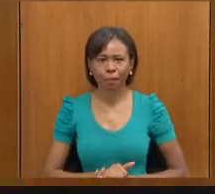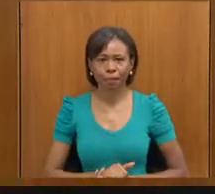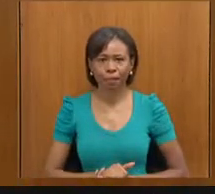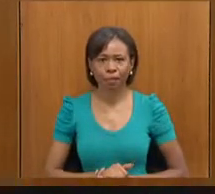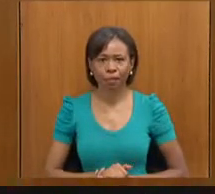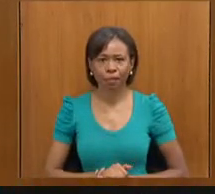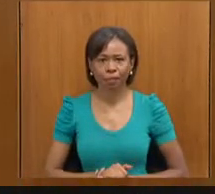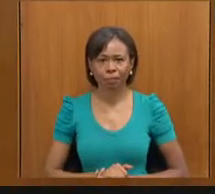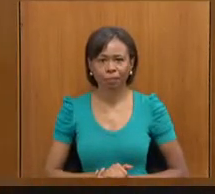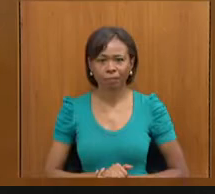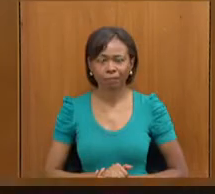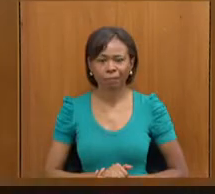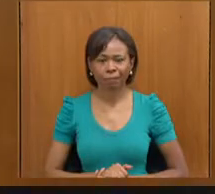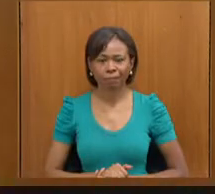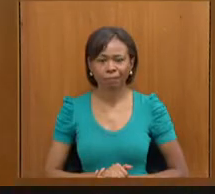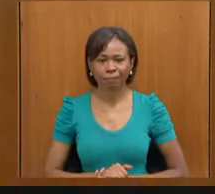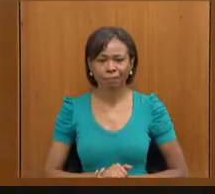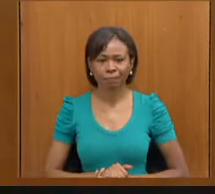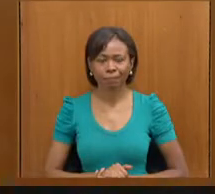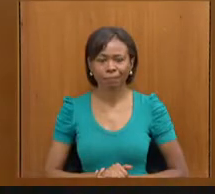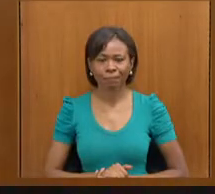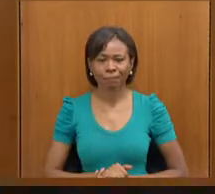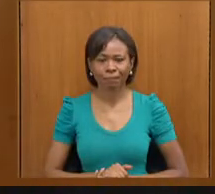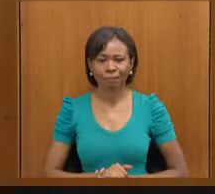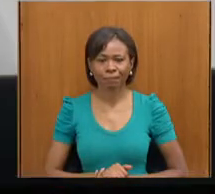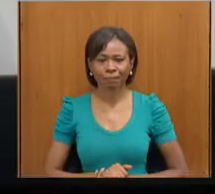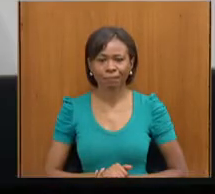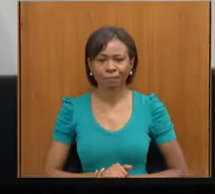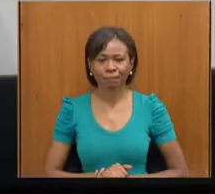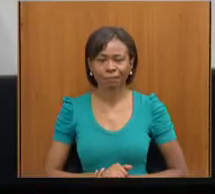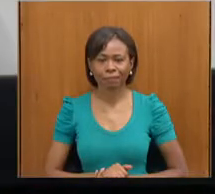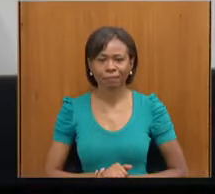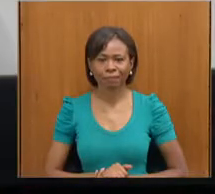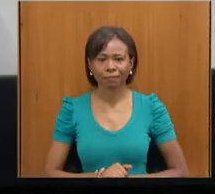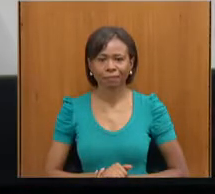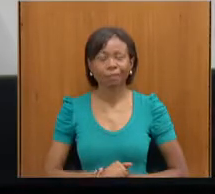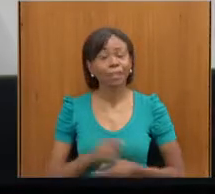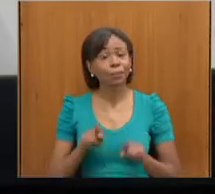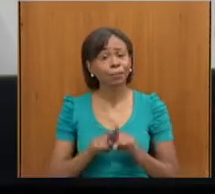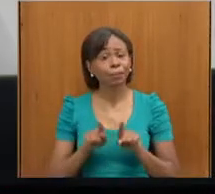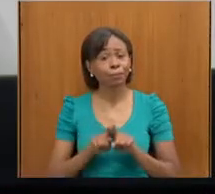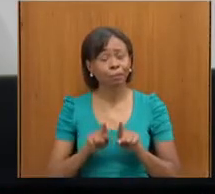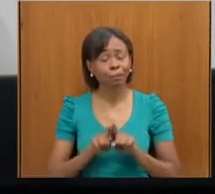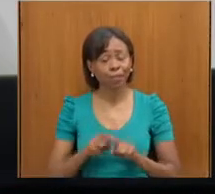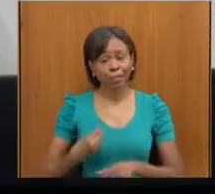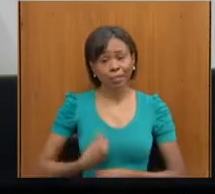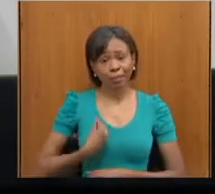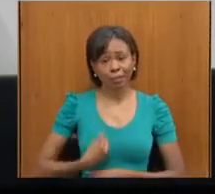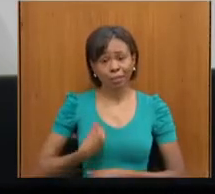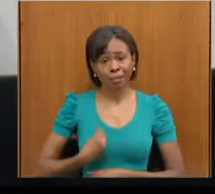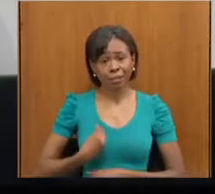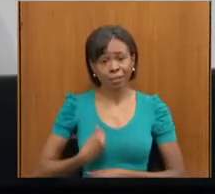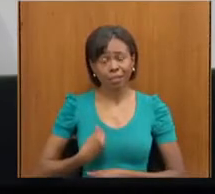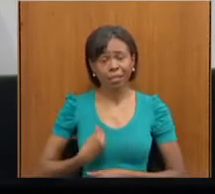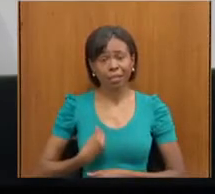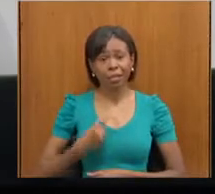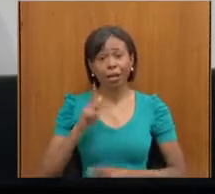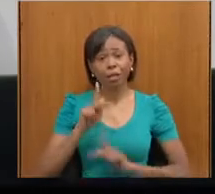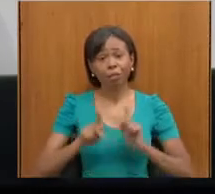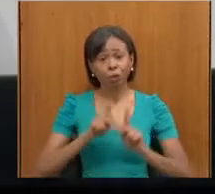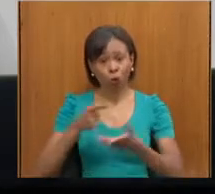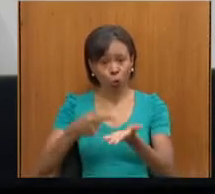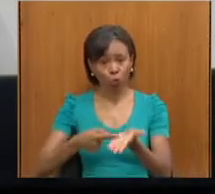Muito bem. Vamos aqui também registrar a presença dos convidados que estão